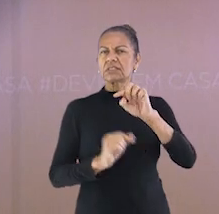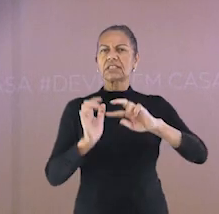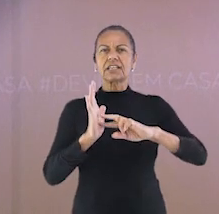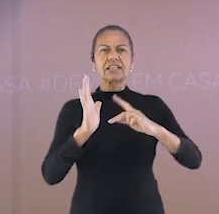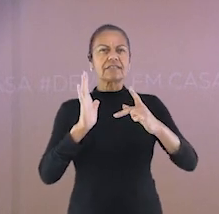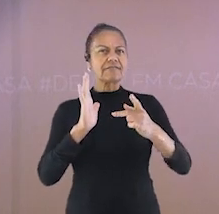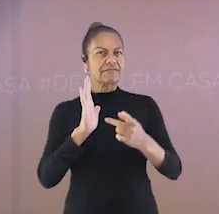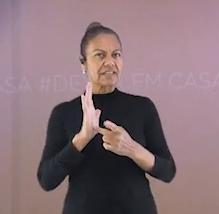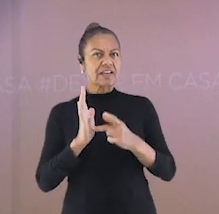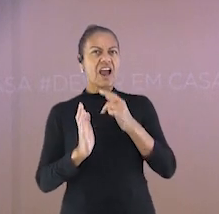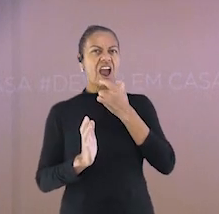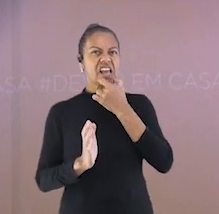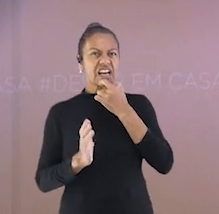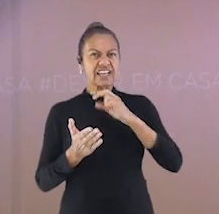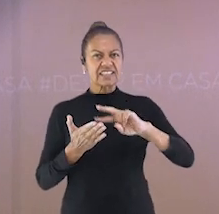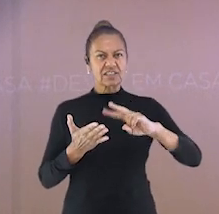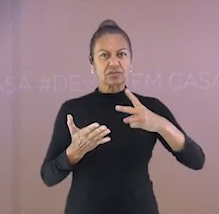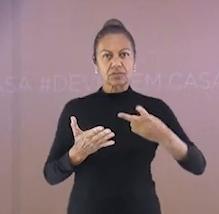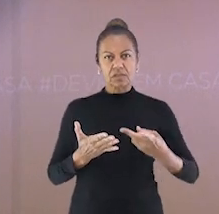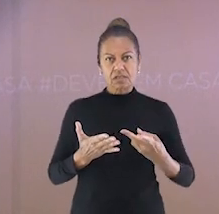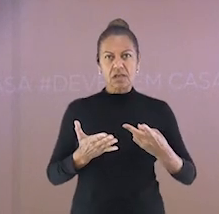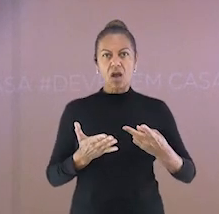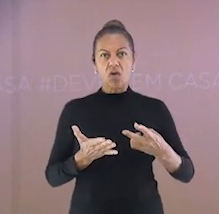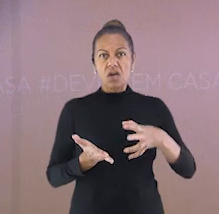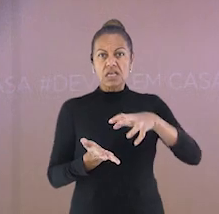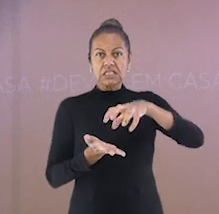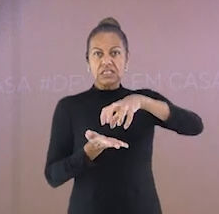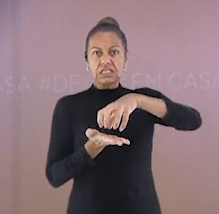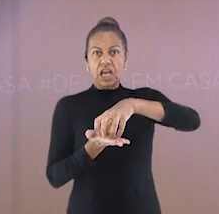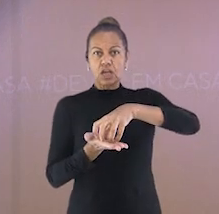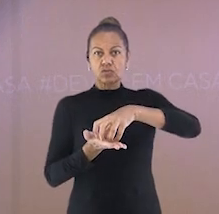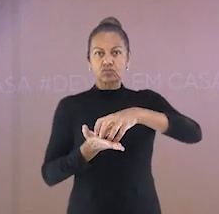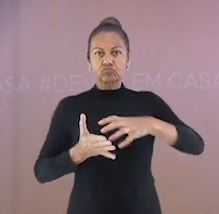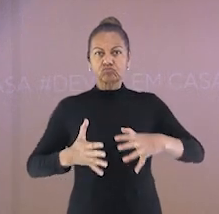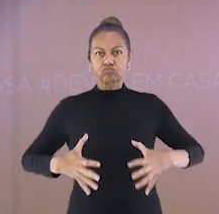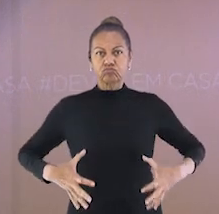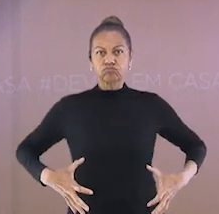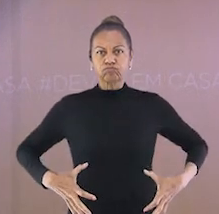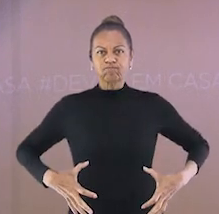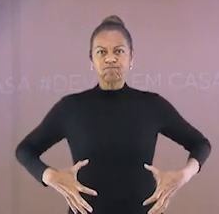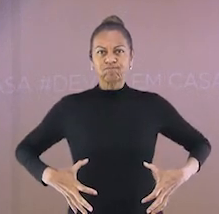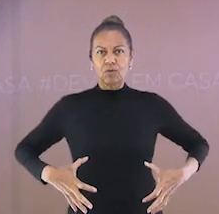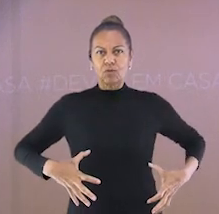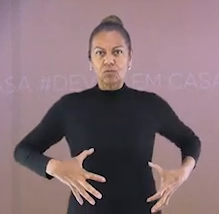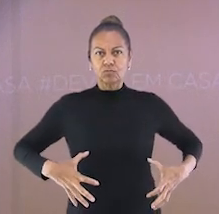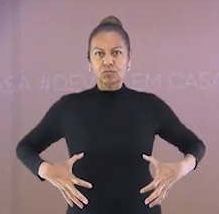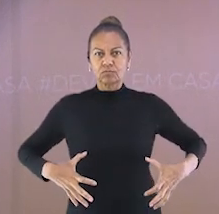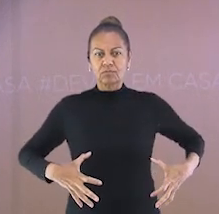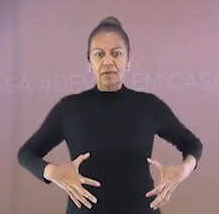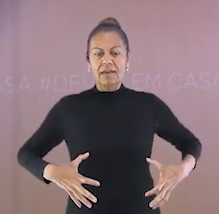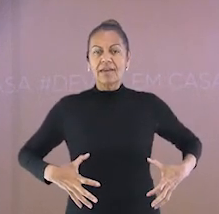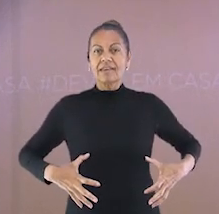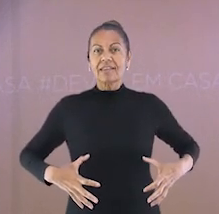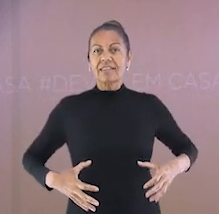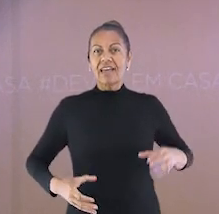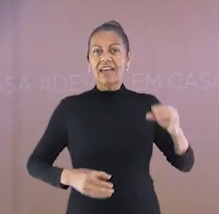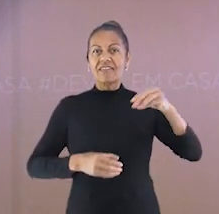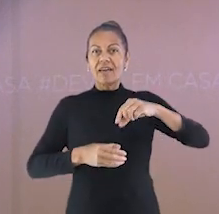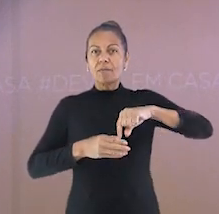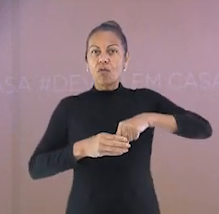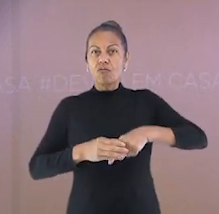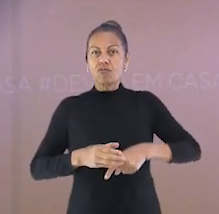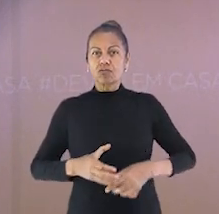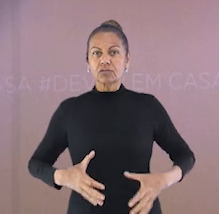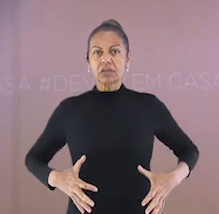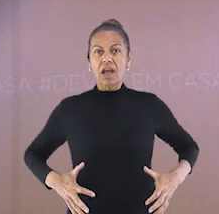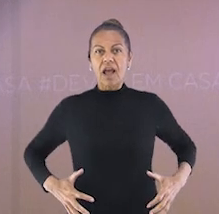Segundo a estrutura, é a forma de corpo humano. O core se refere aos músculos profundos das regiões